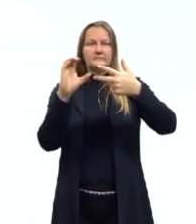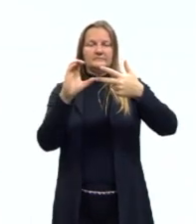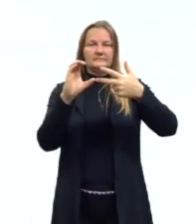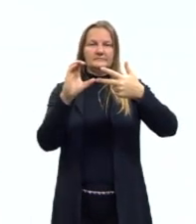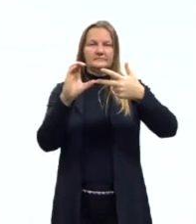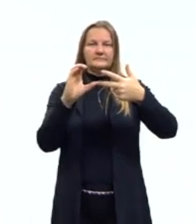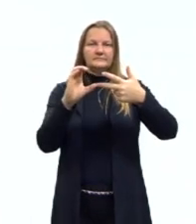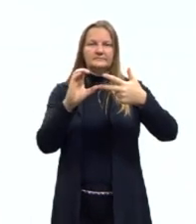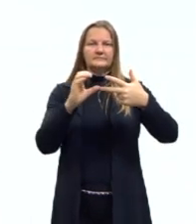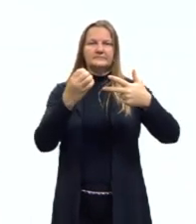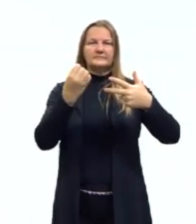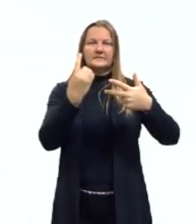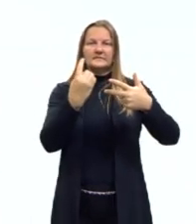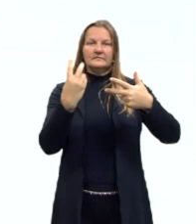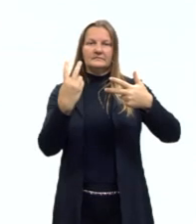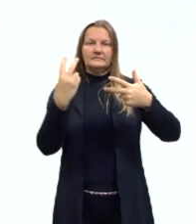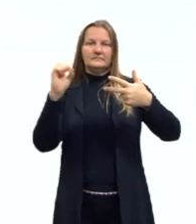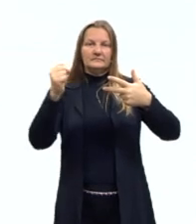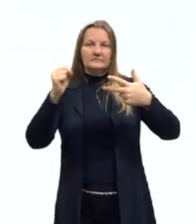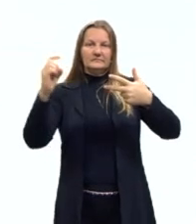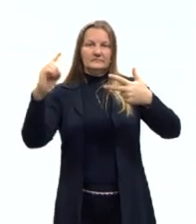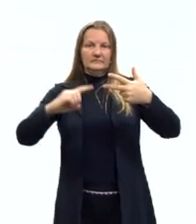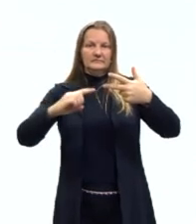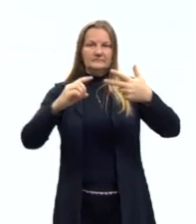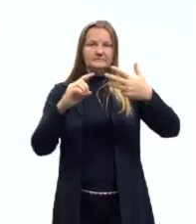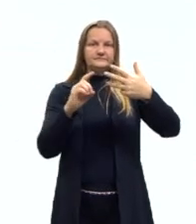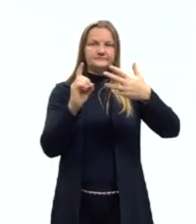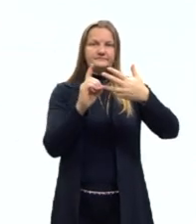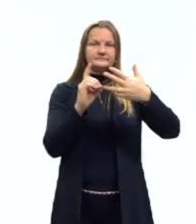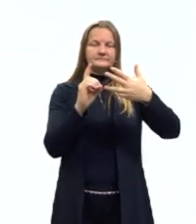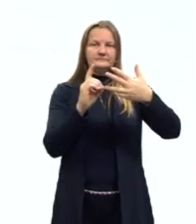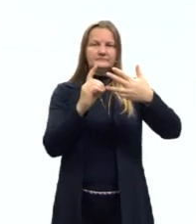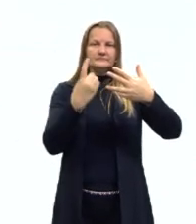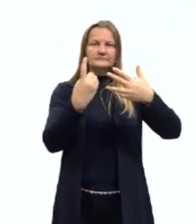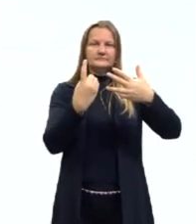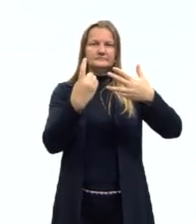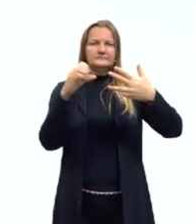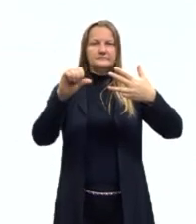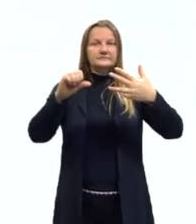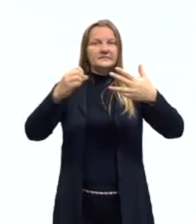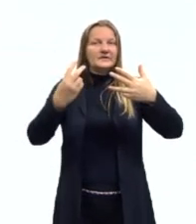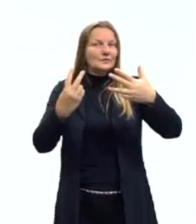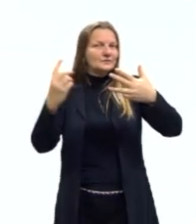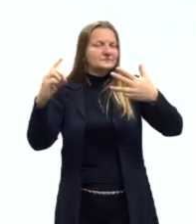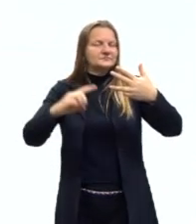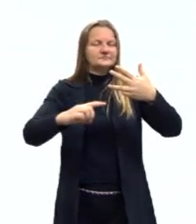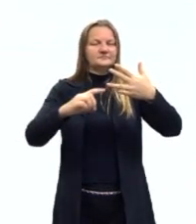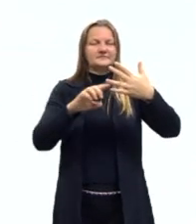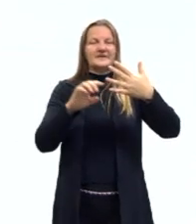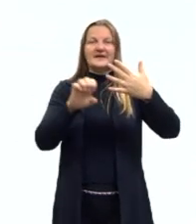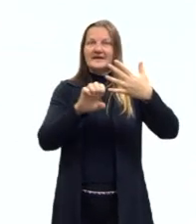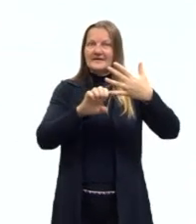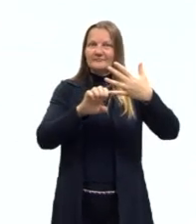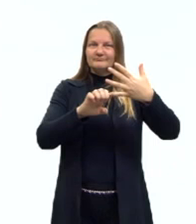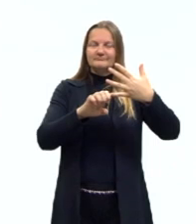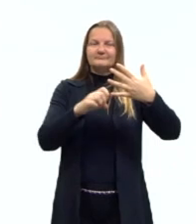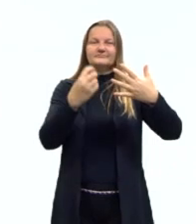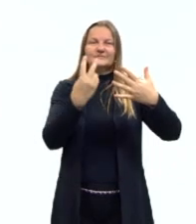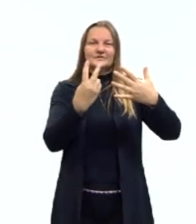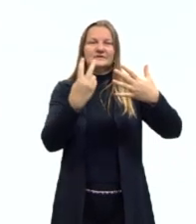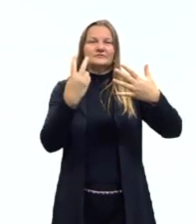letra C, 128 dias, letra D, 192 dias e a letra E,